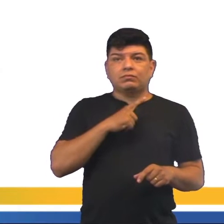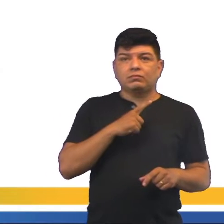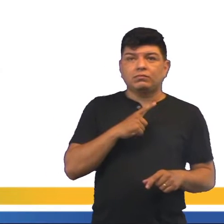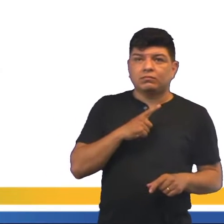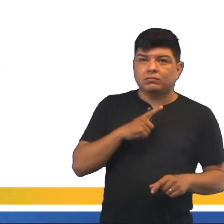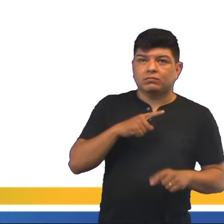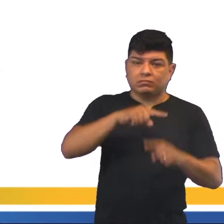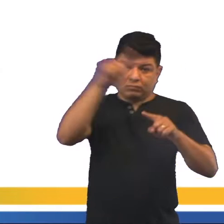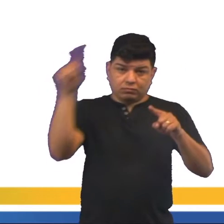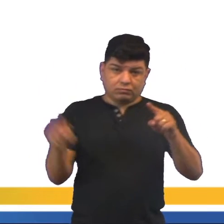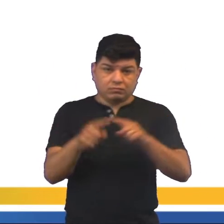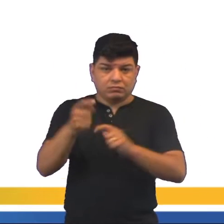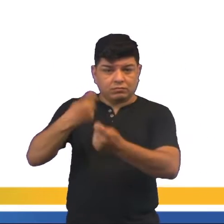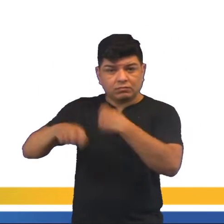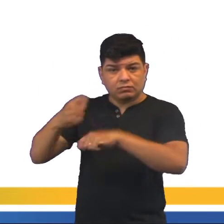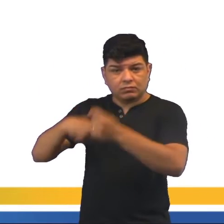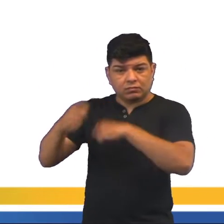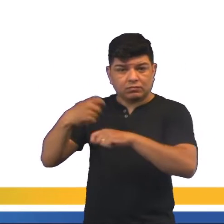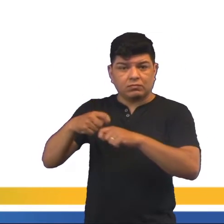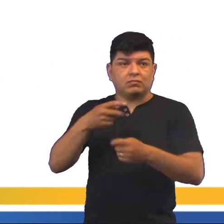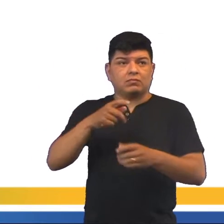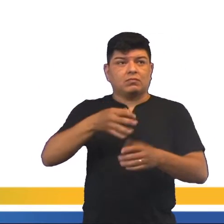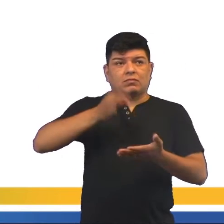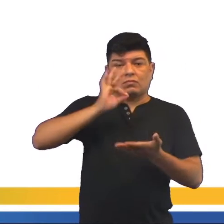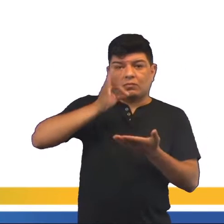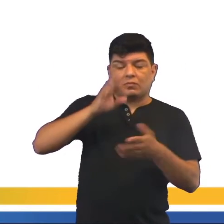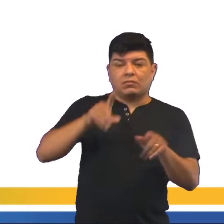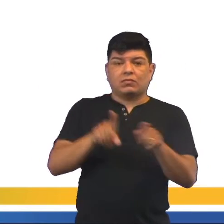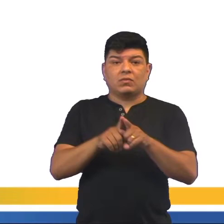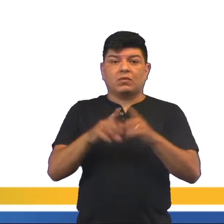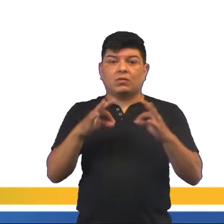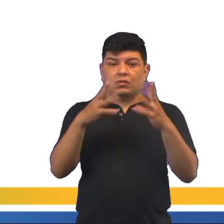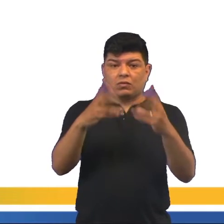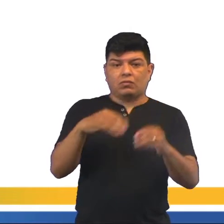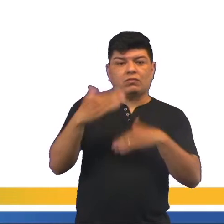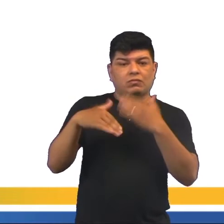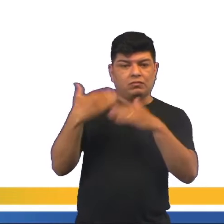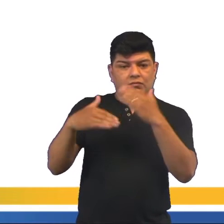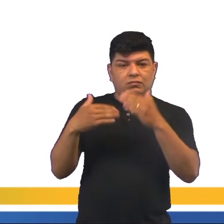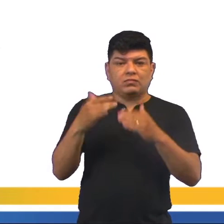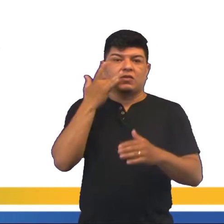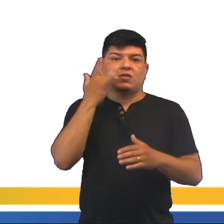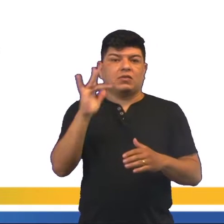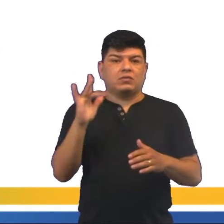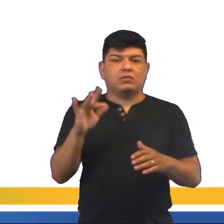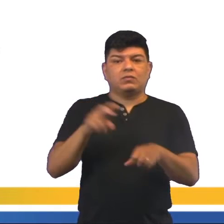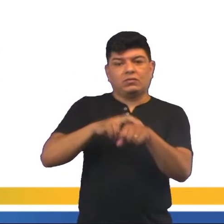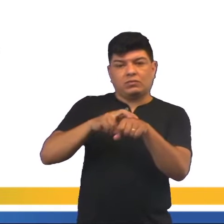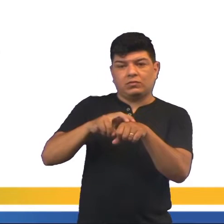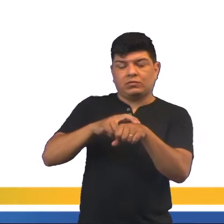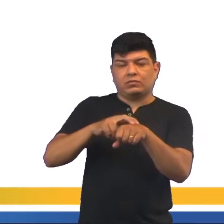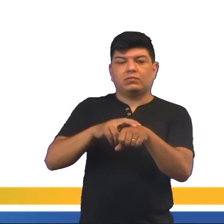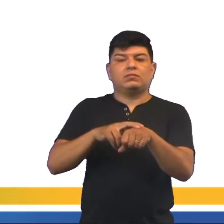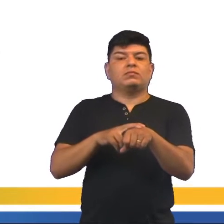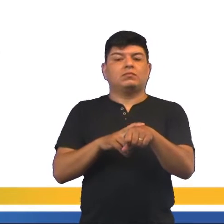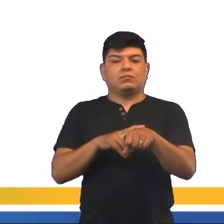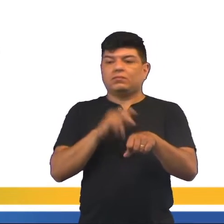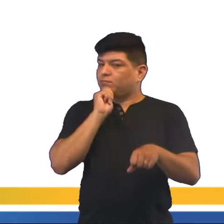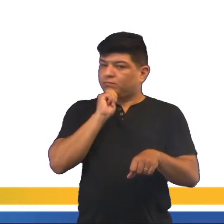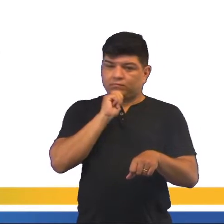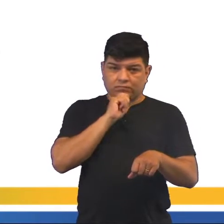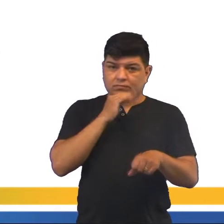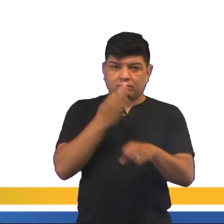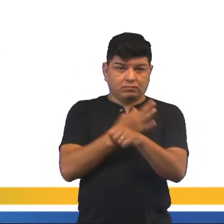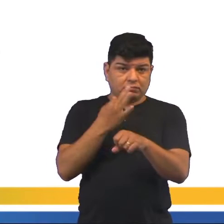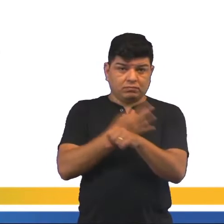ciclo econômico, né? Que a gente chama o ciclo do café aí. Contudo, o desenvolvimento do ouro verde, como era chamado, ainda não